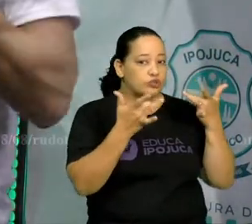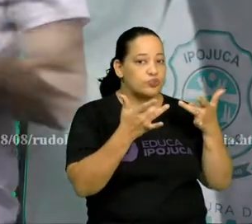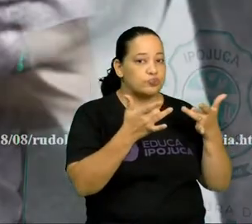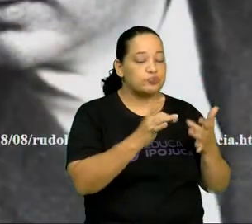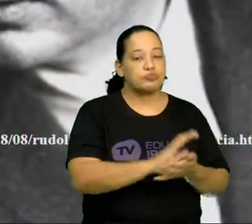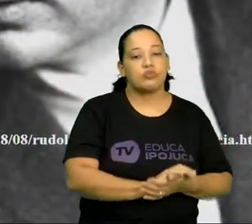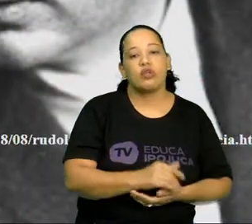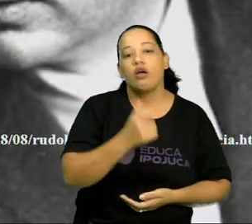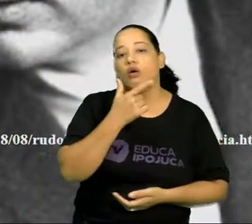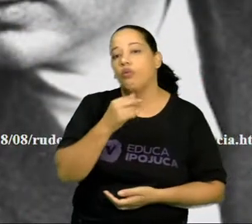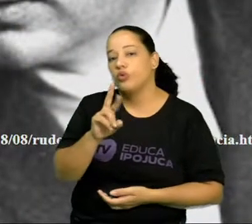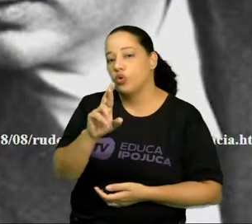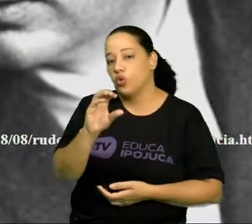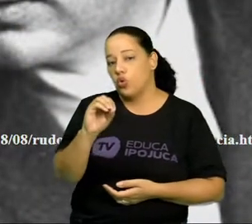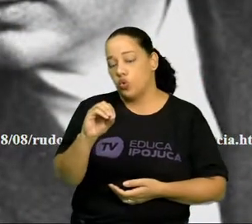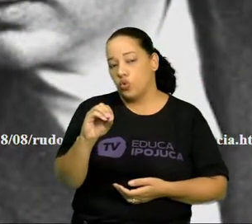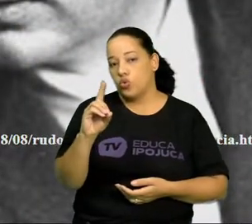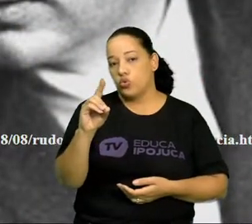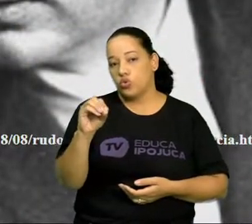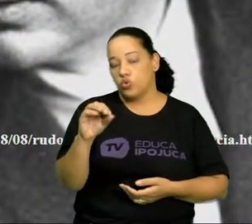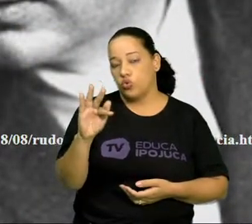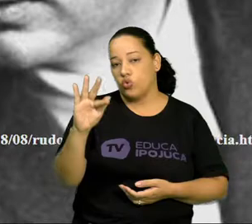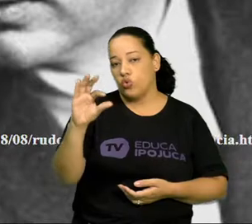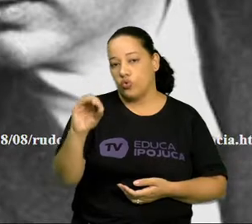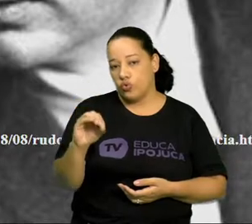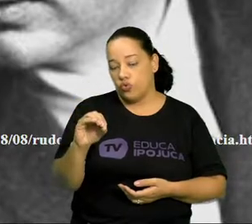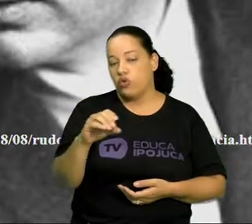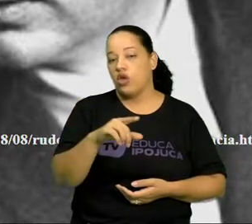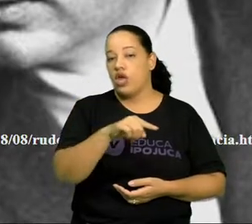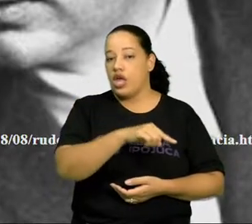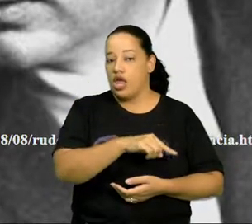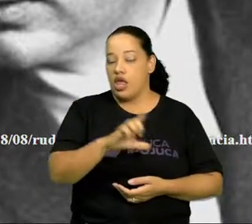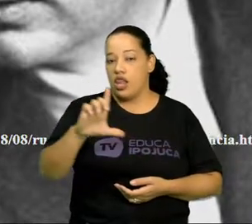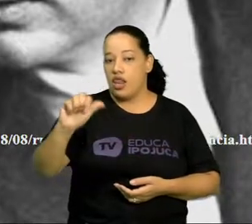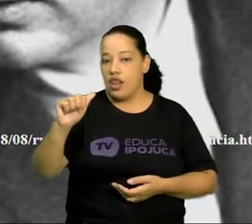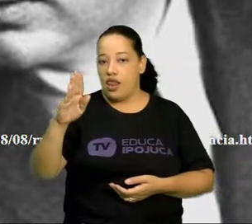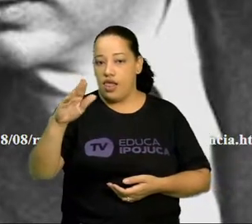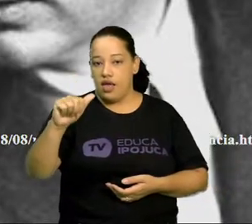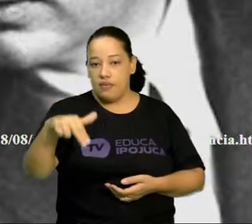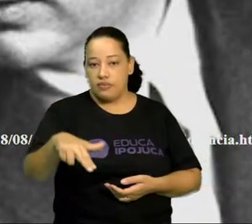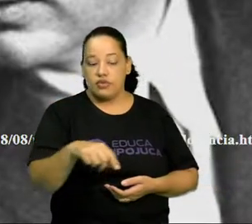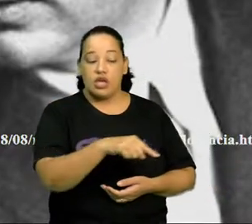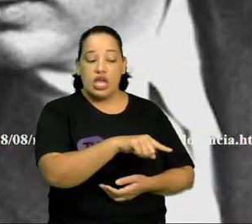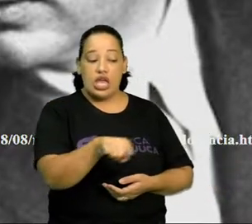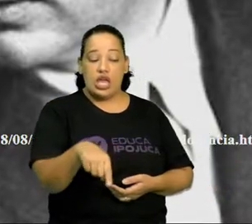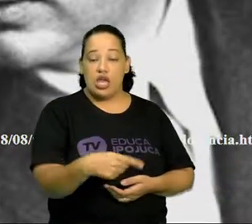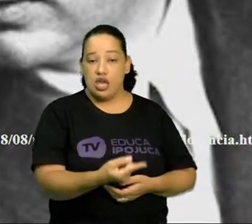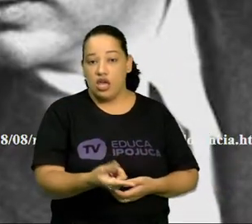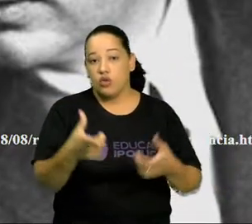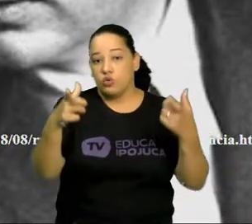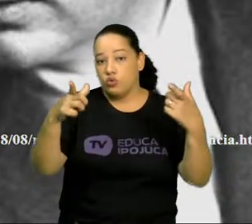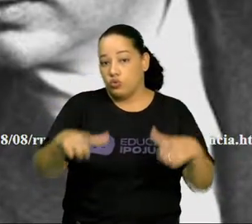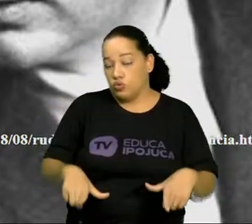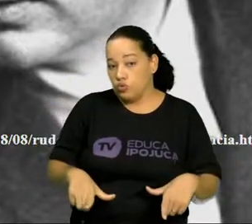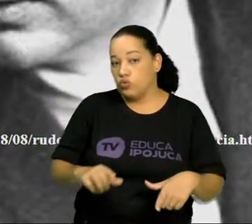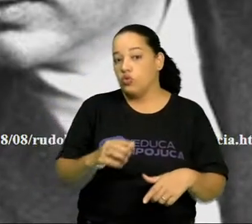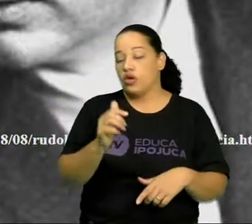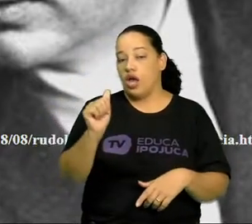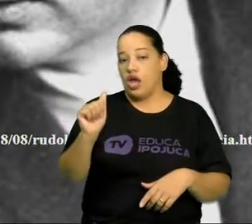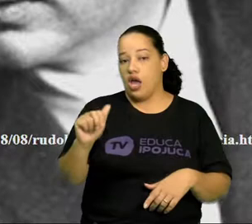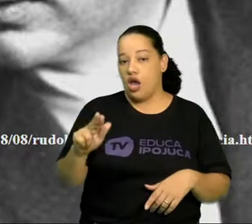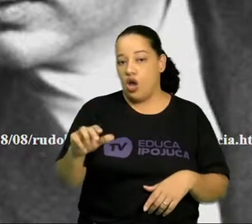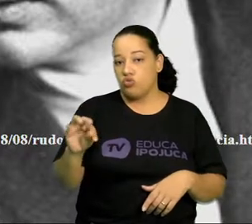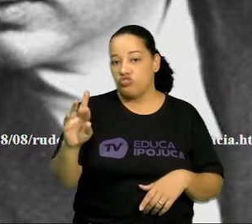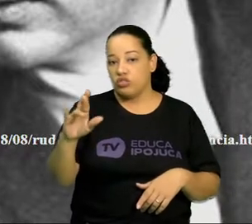Rudolf Laban. Rudolf Laban, ele era austríaco, nasceu na Áustria, morreu na